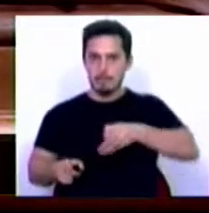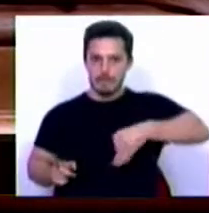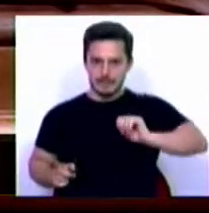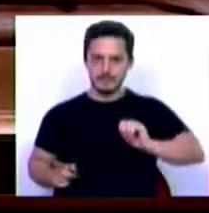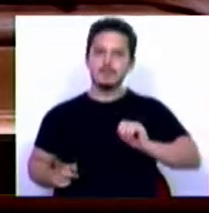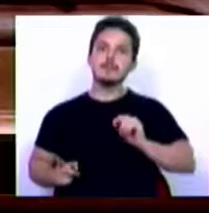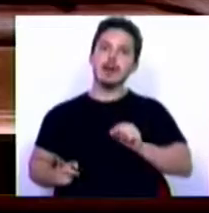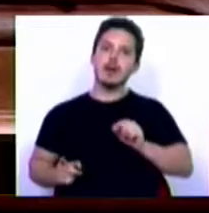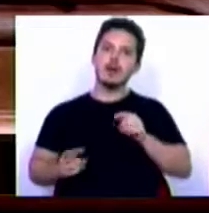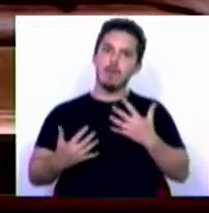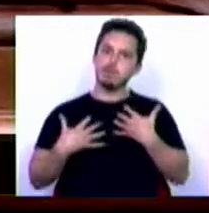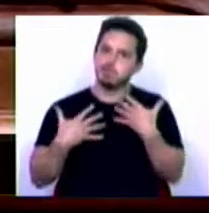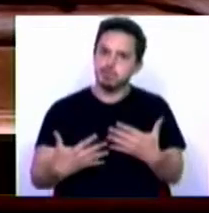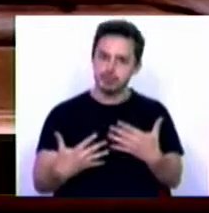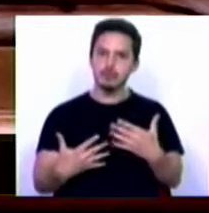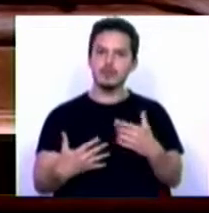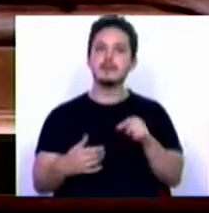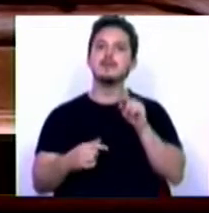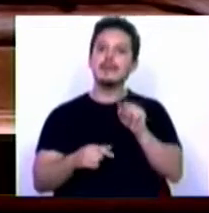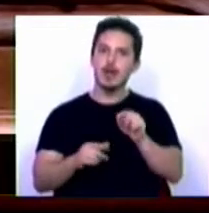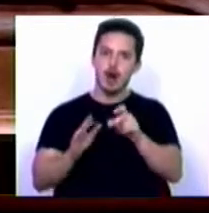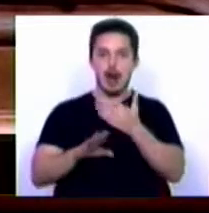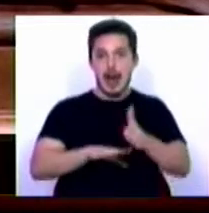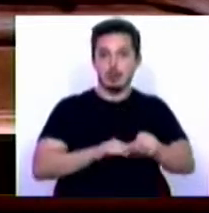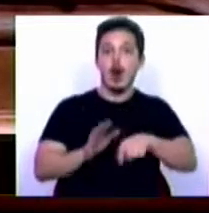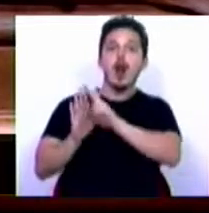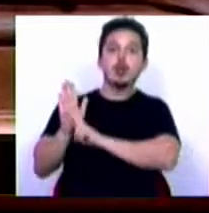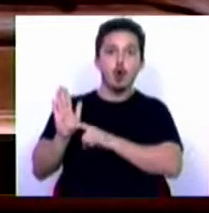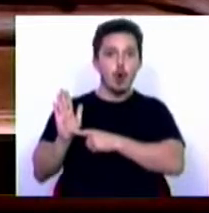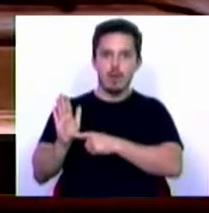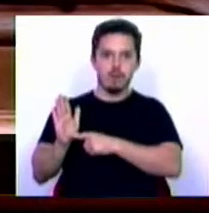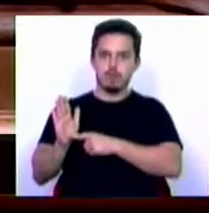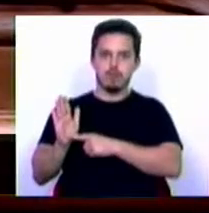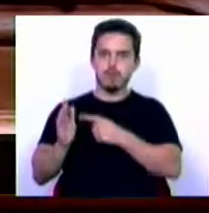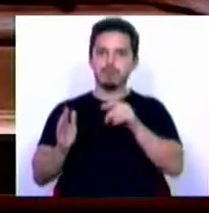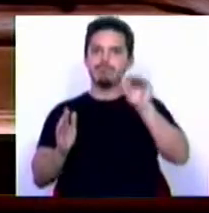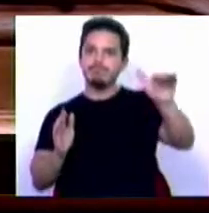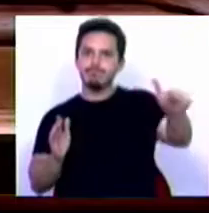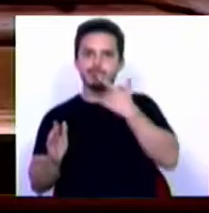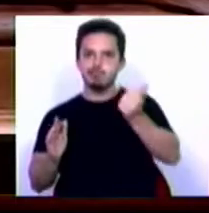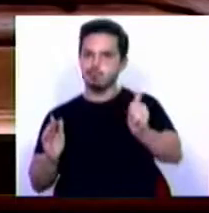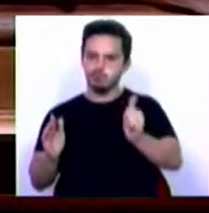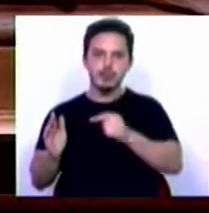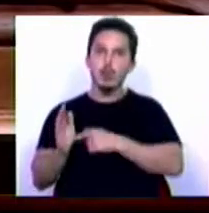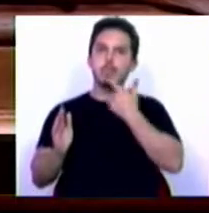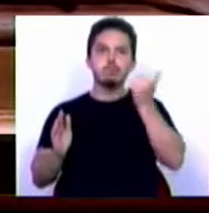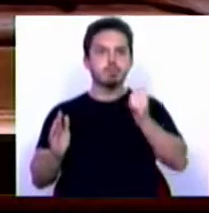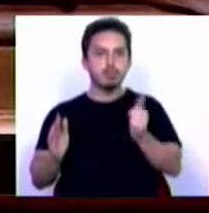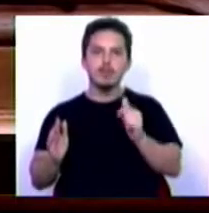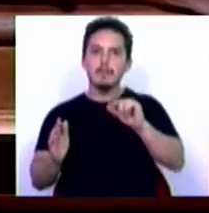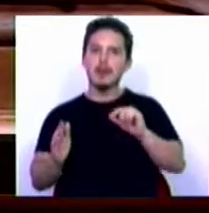Socialista, uma convicção que de resto este relatório não pôde contestar, assim como não pôde acolher